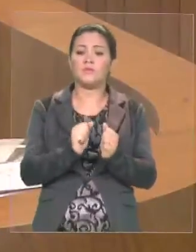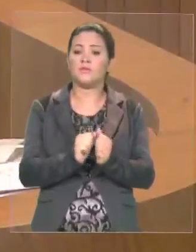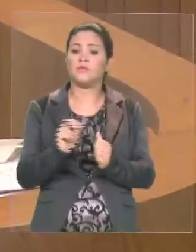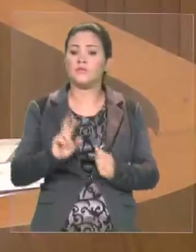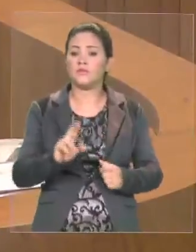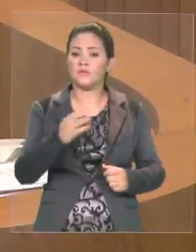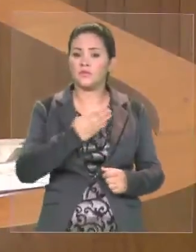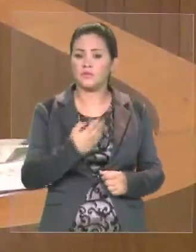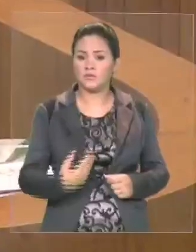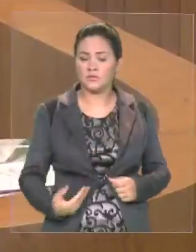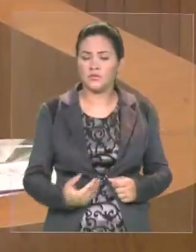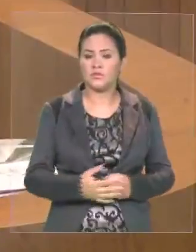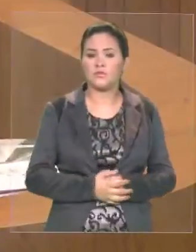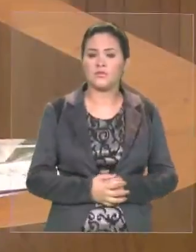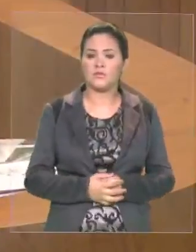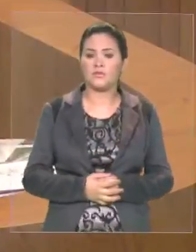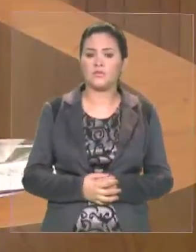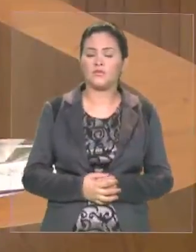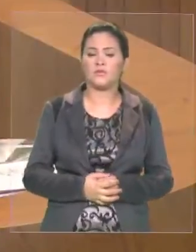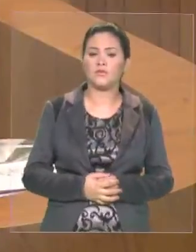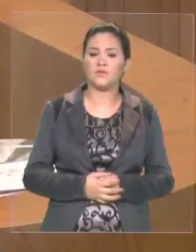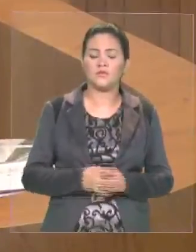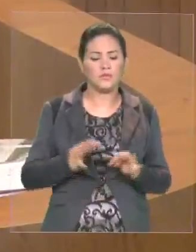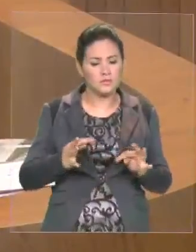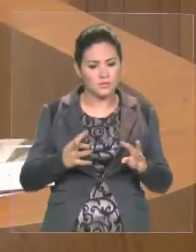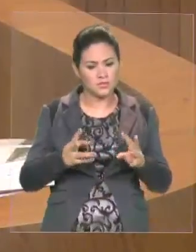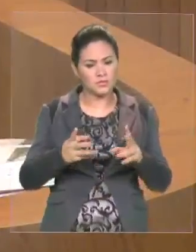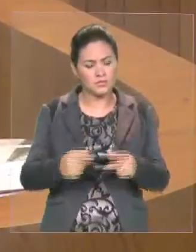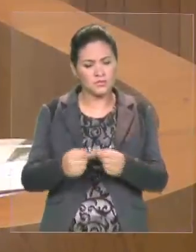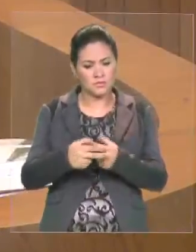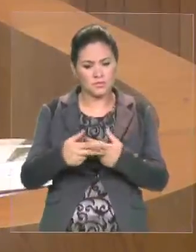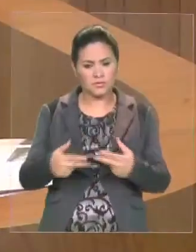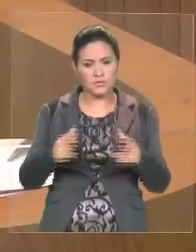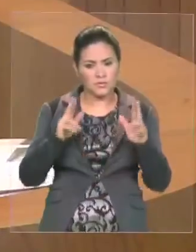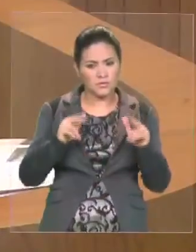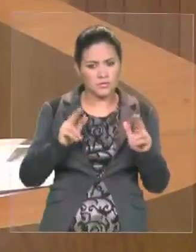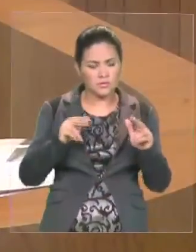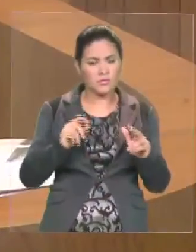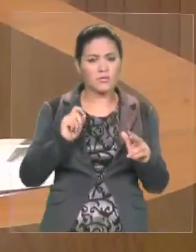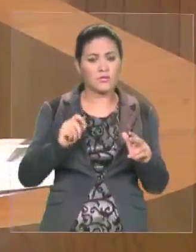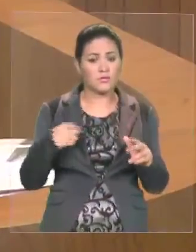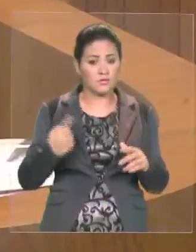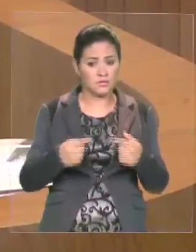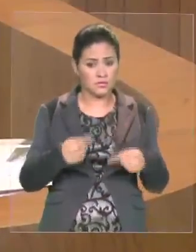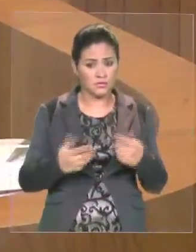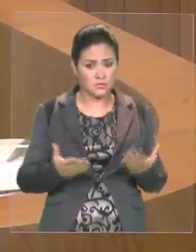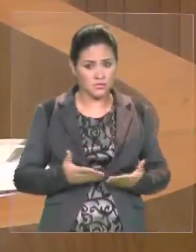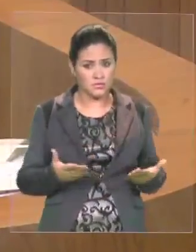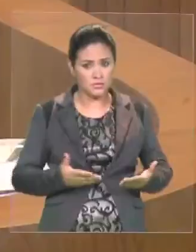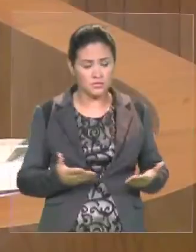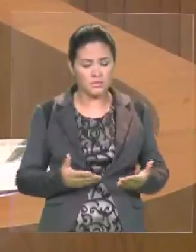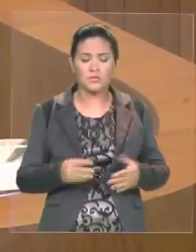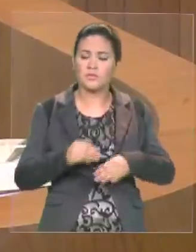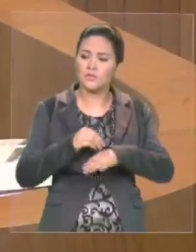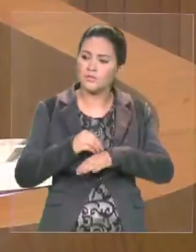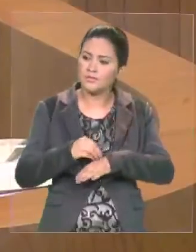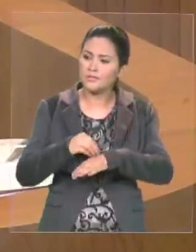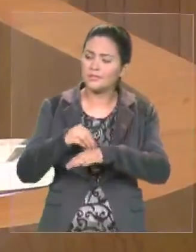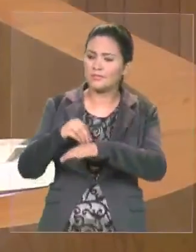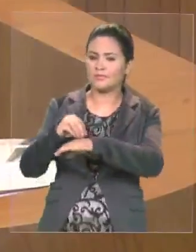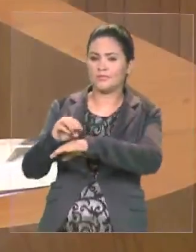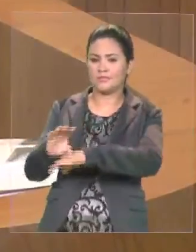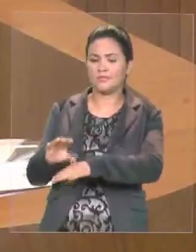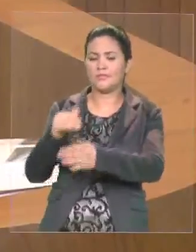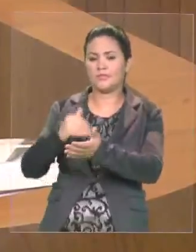aqui ressaltadas ao secretário de segurança. hoje, às 16 horas, teremos uma reunião com o secretário, no sentido de poder